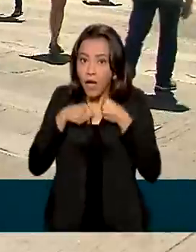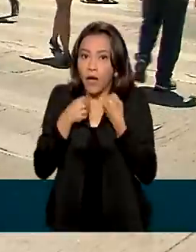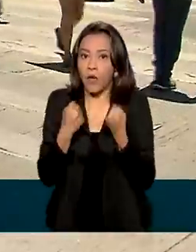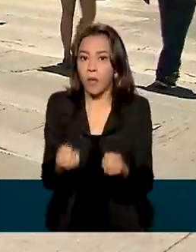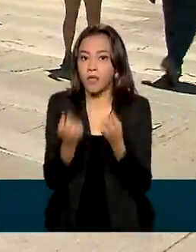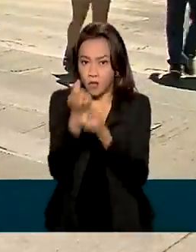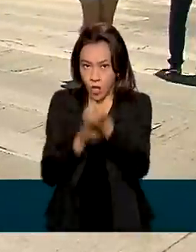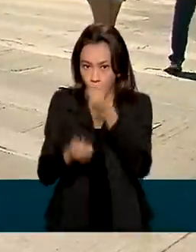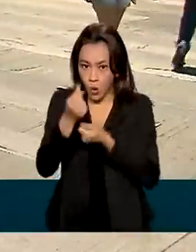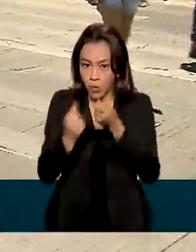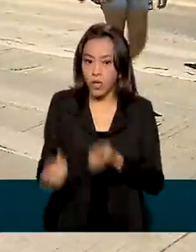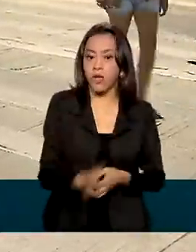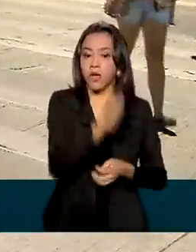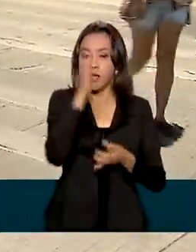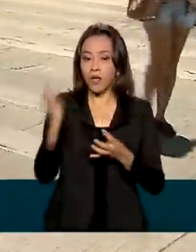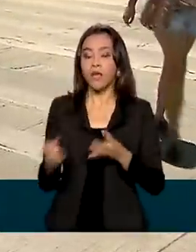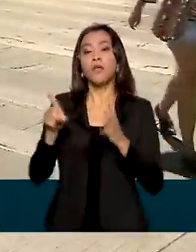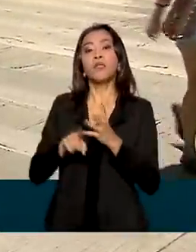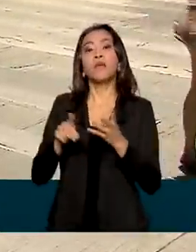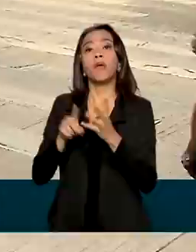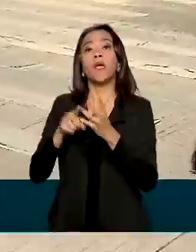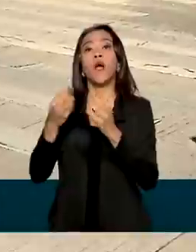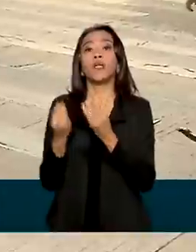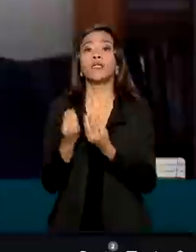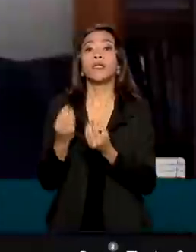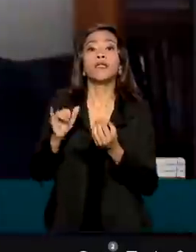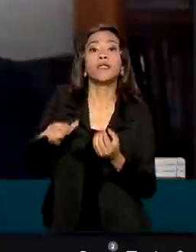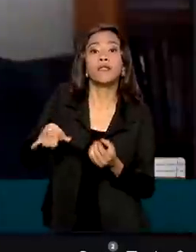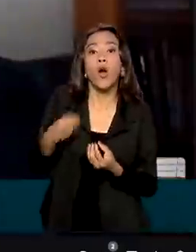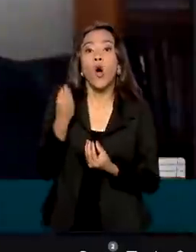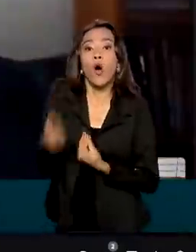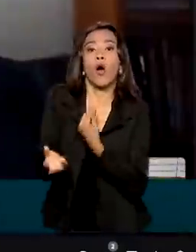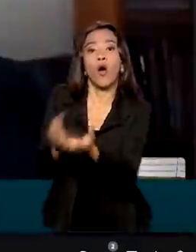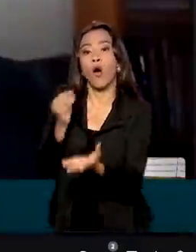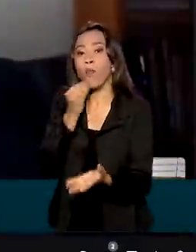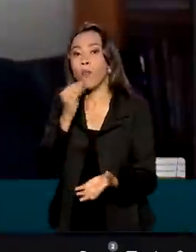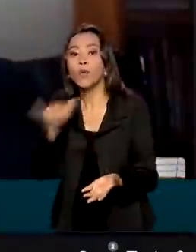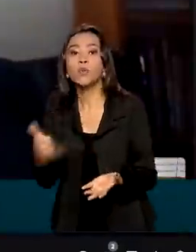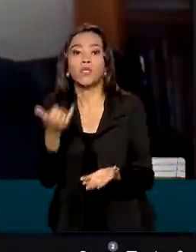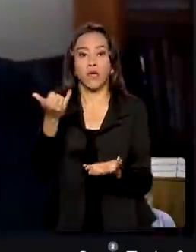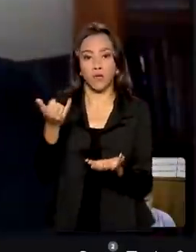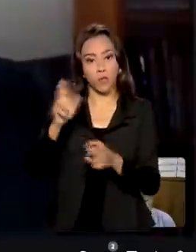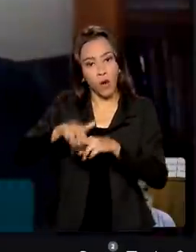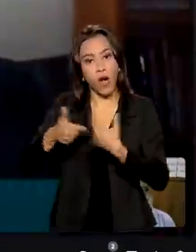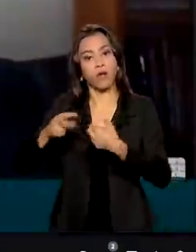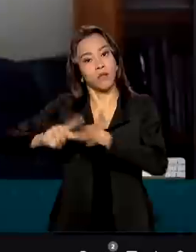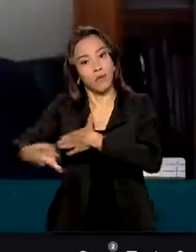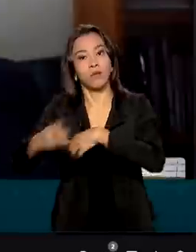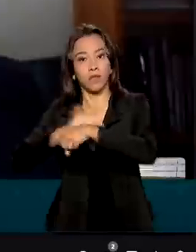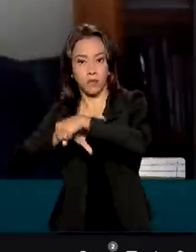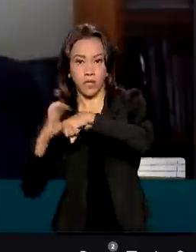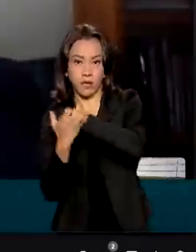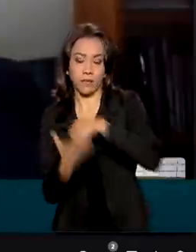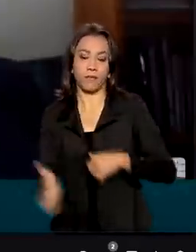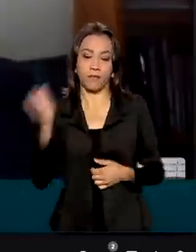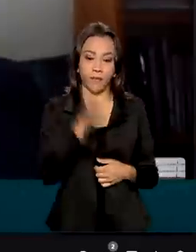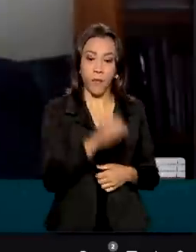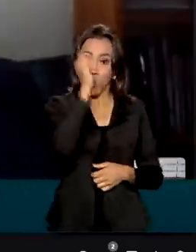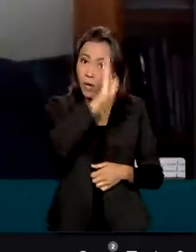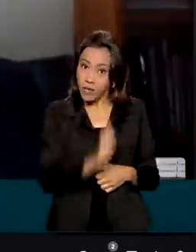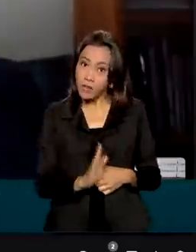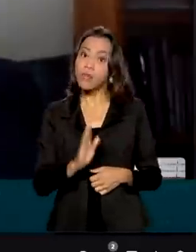e aumento das oportunidades após a crise mundial. O Brasil se alinha ao que está ocorrendo no mundo, de